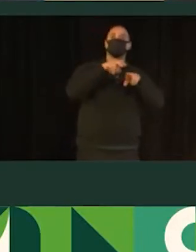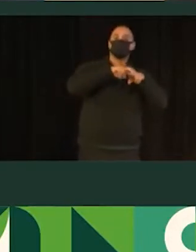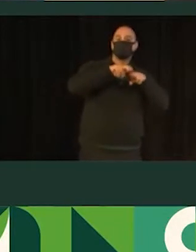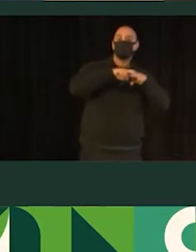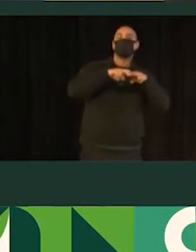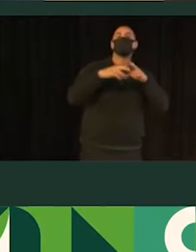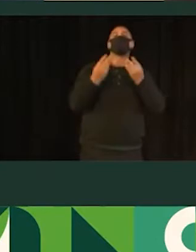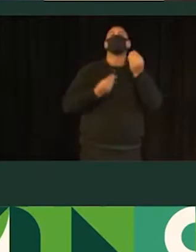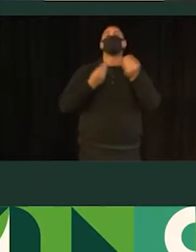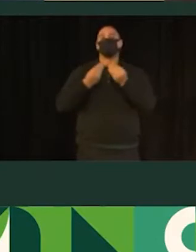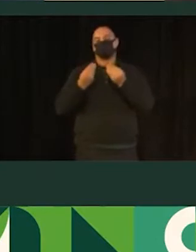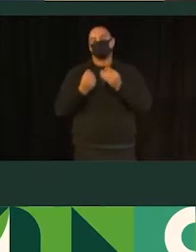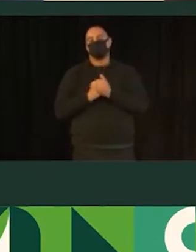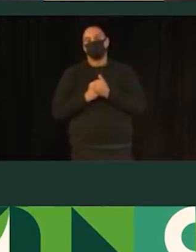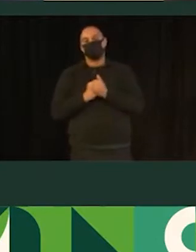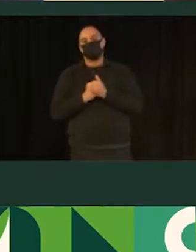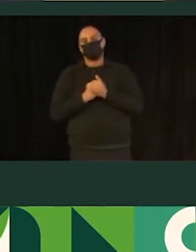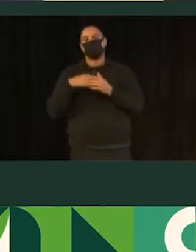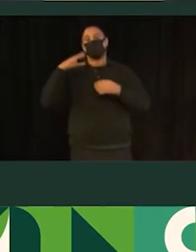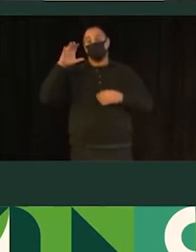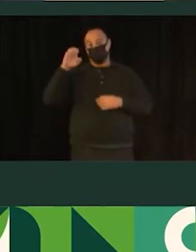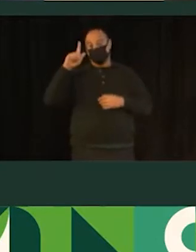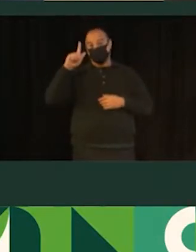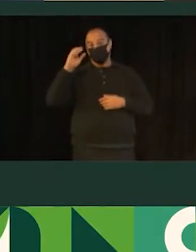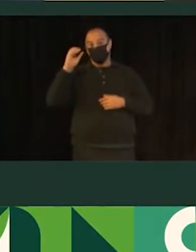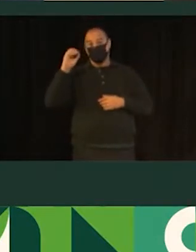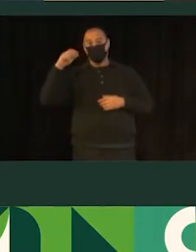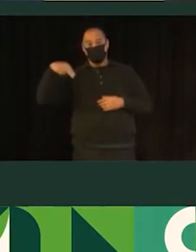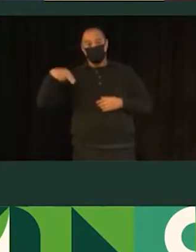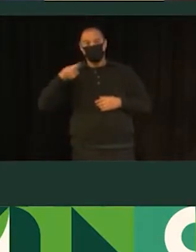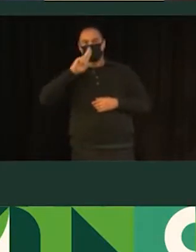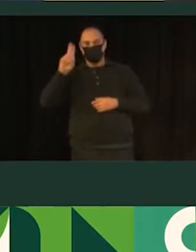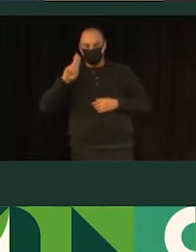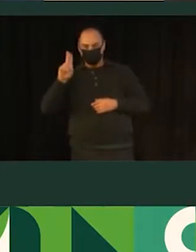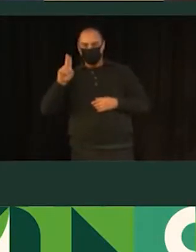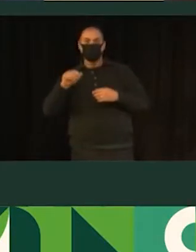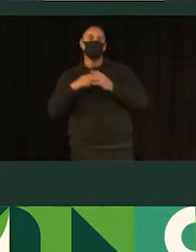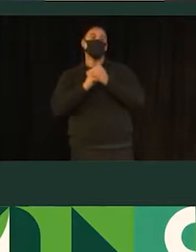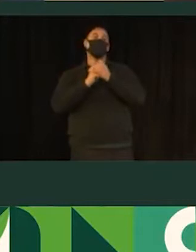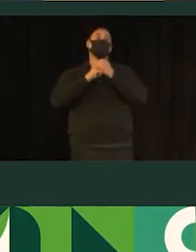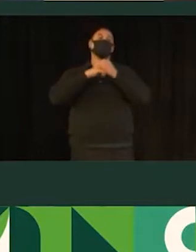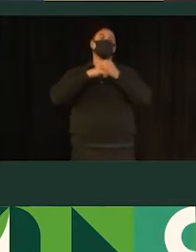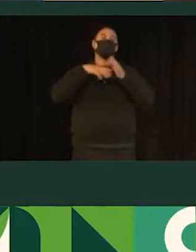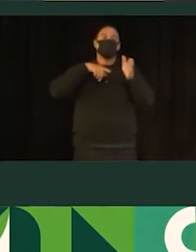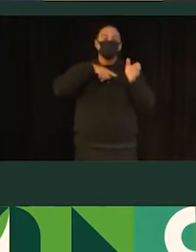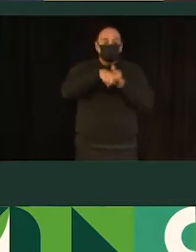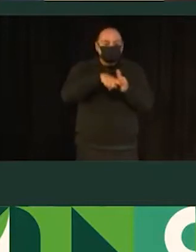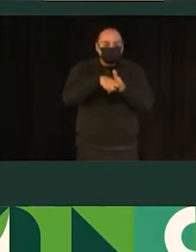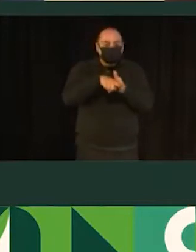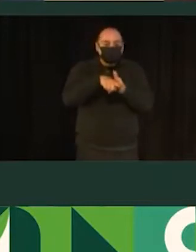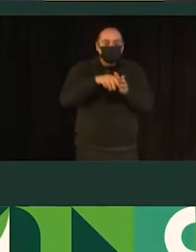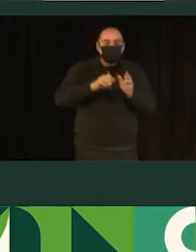Então, sobre a EDOM, que é essa pesquisa maior que foi realizada, então, a EDOM foi trabalhada toda e planejada a